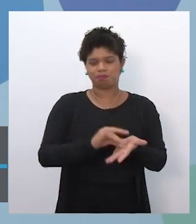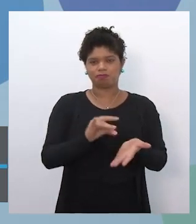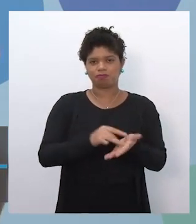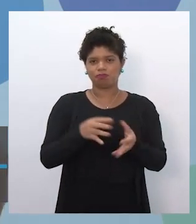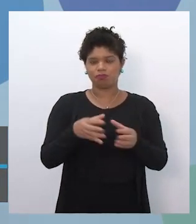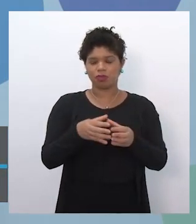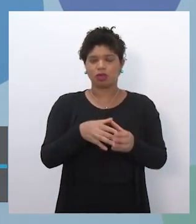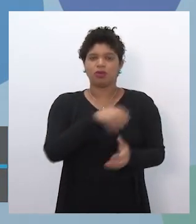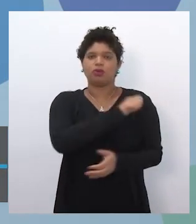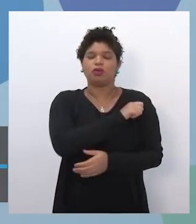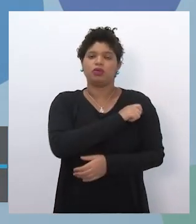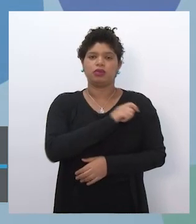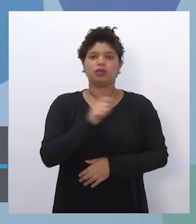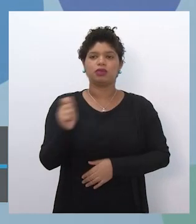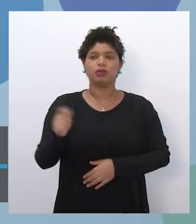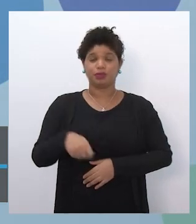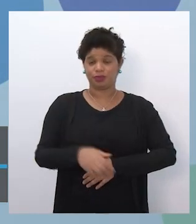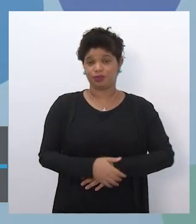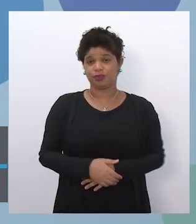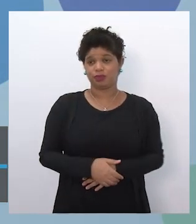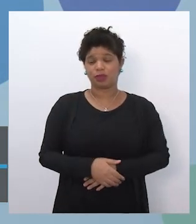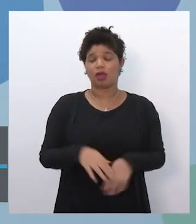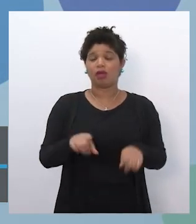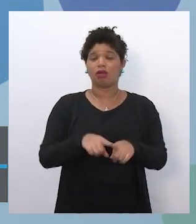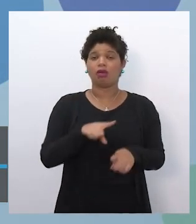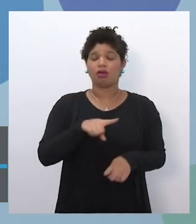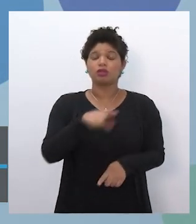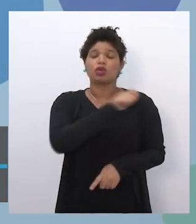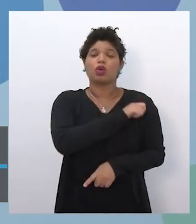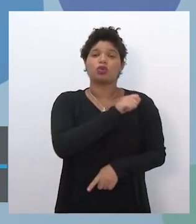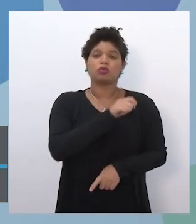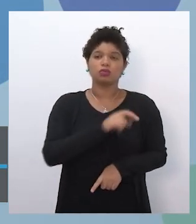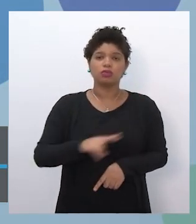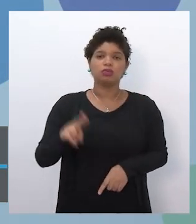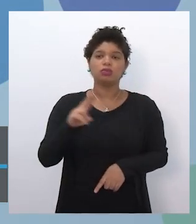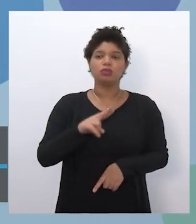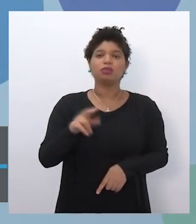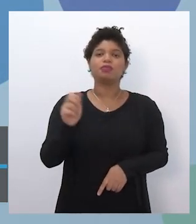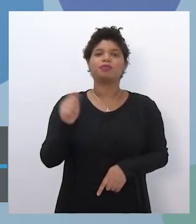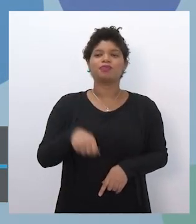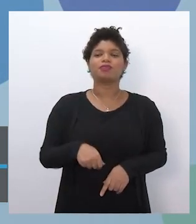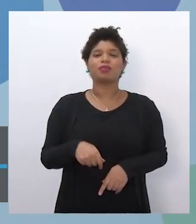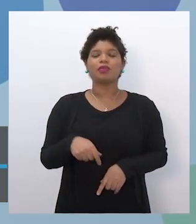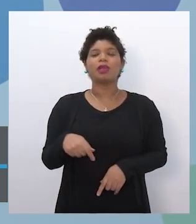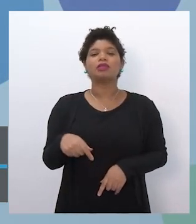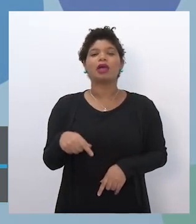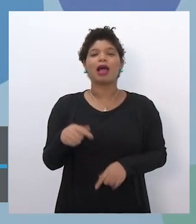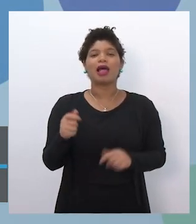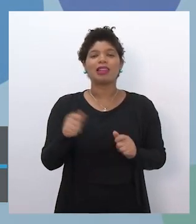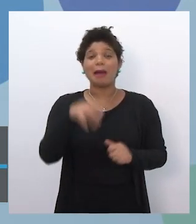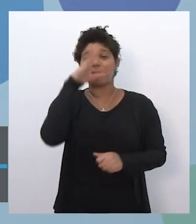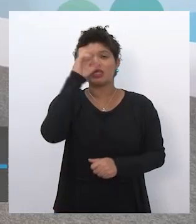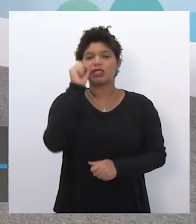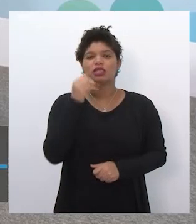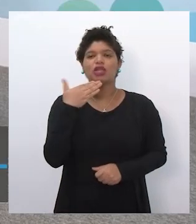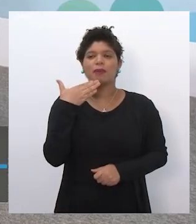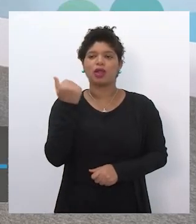e ao mesmo tempo esses estudantes usufruindo desse benefício para fortalecer sua própria aprendizagem.